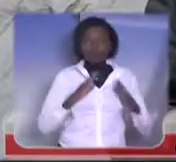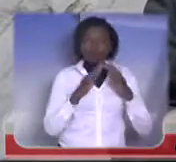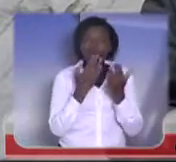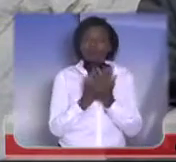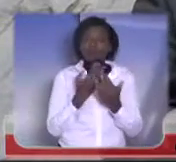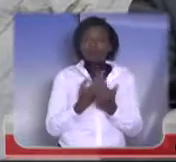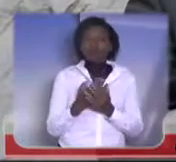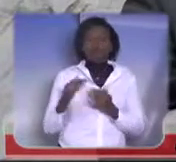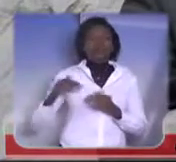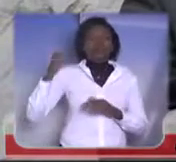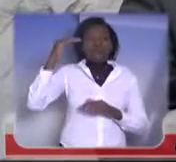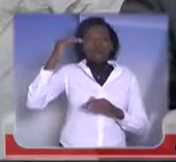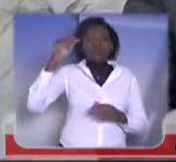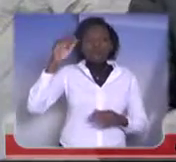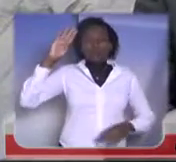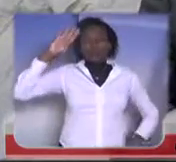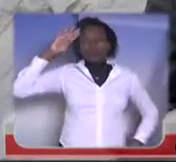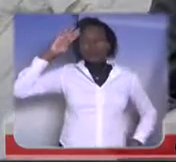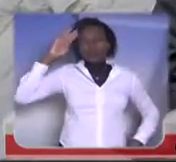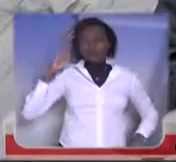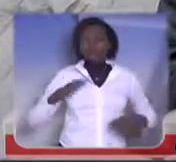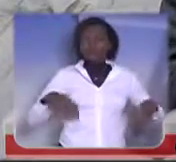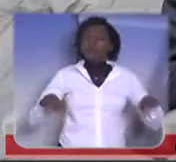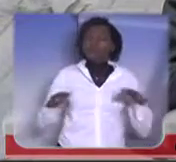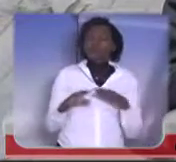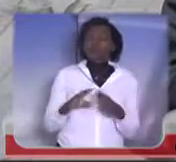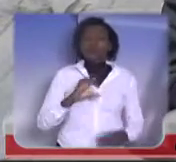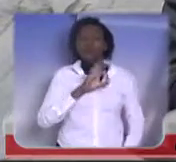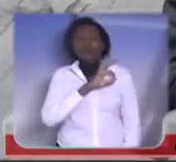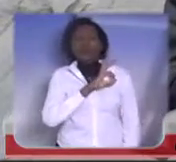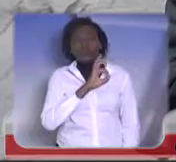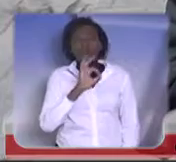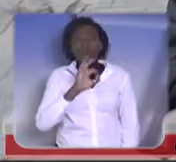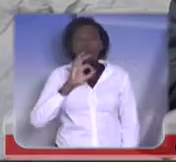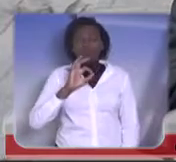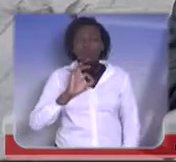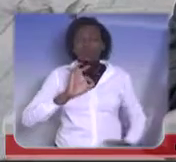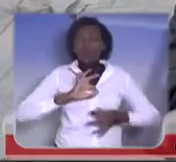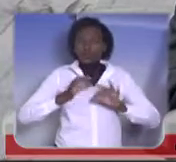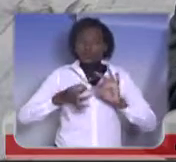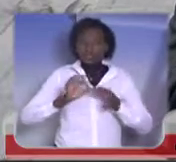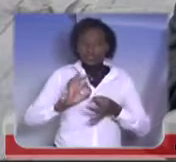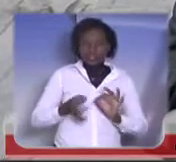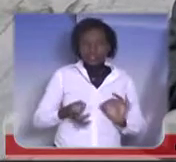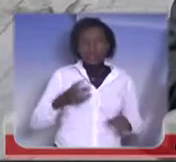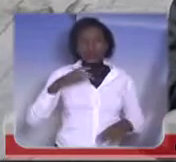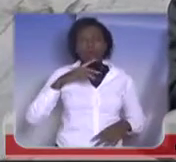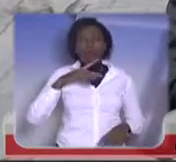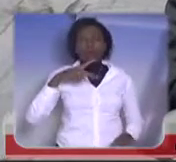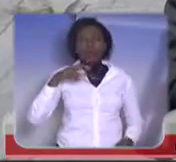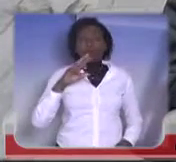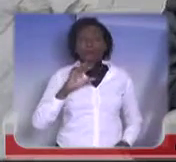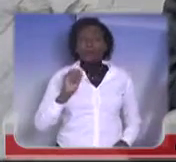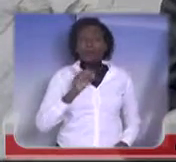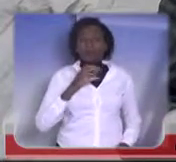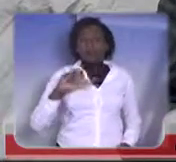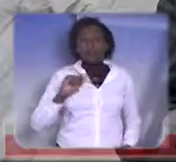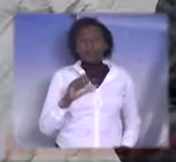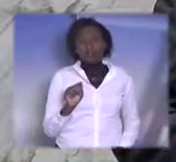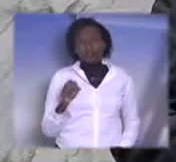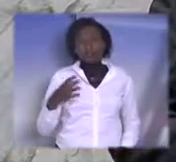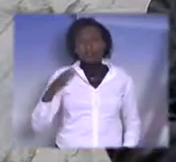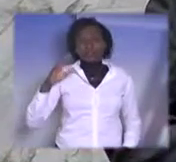bem como todos oficiais e praças daquela unidade que fazem um excelente serviço na formação dos homens e mulheres